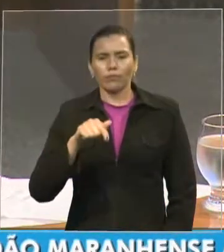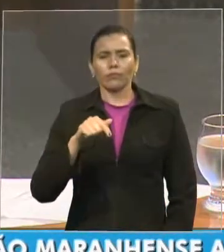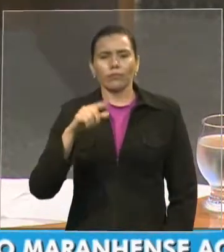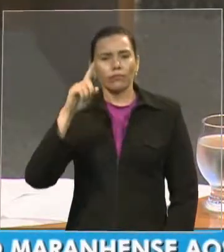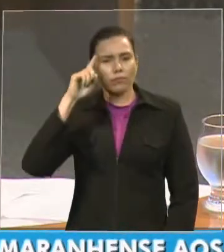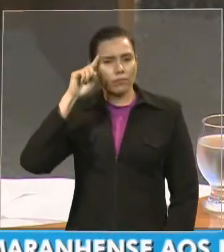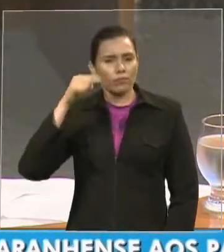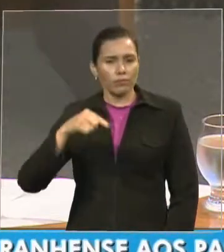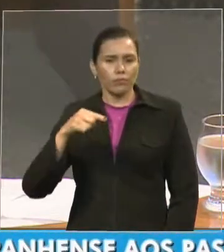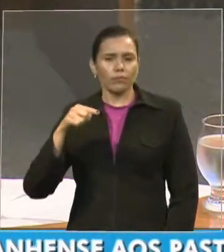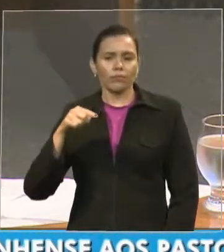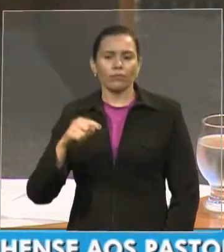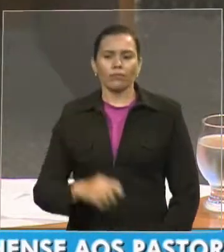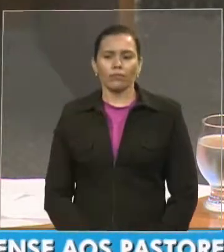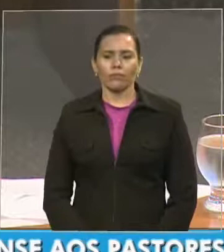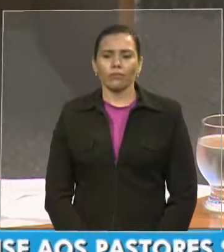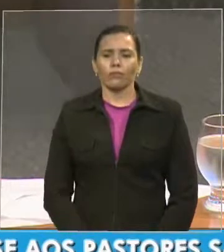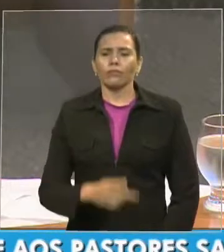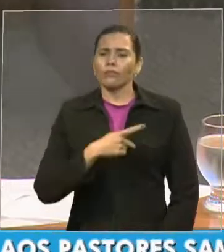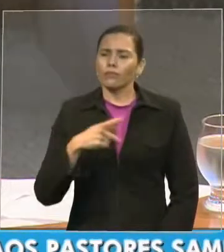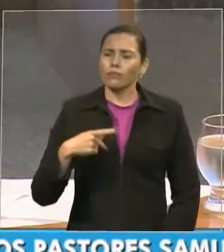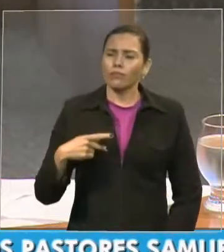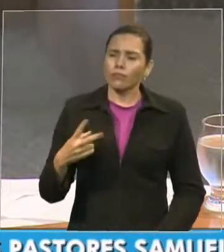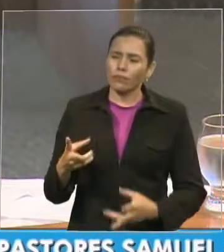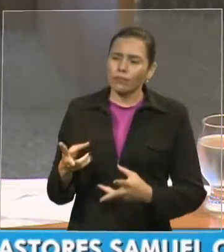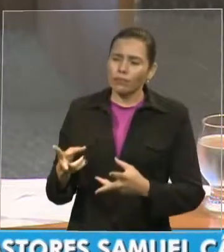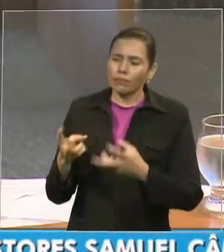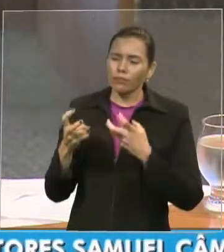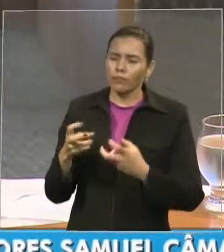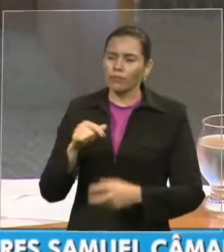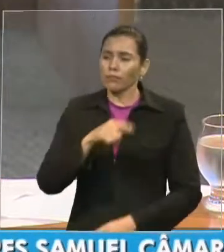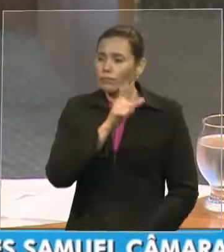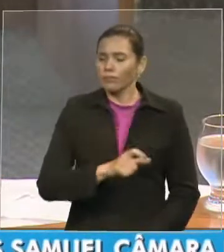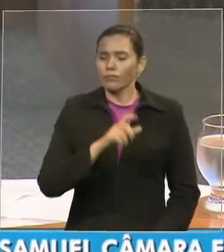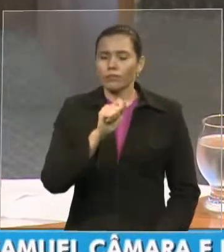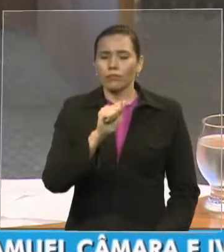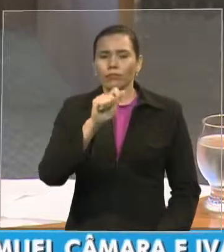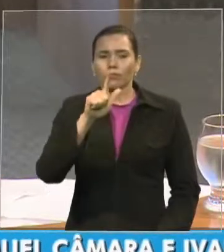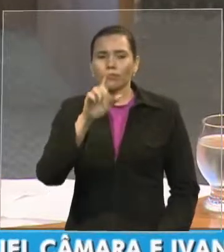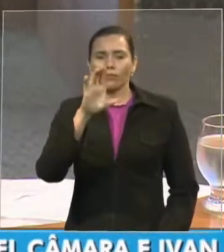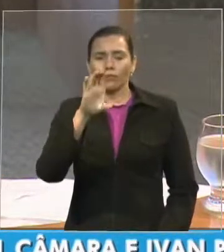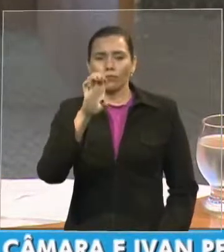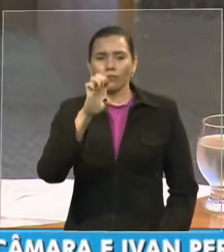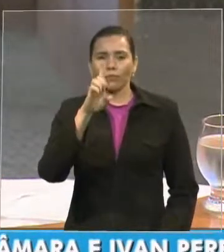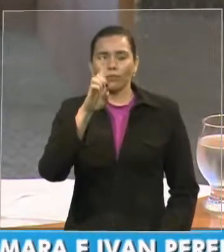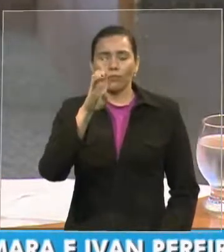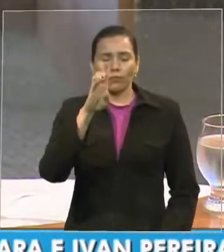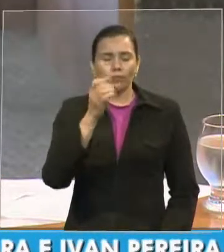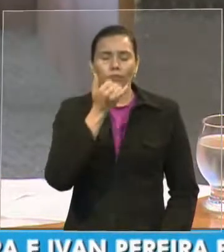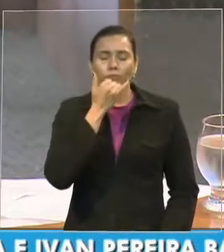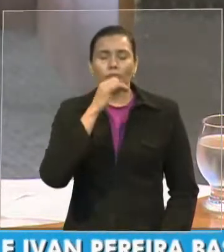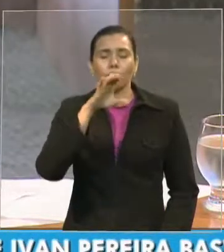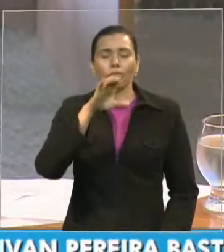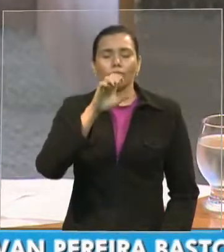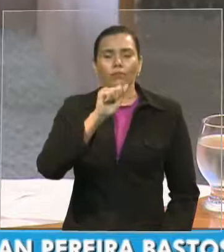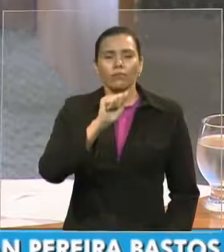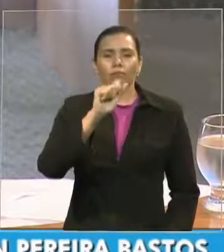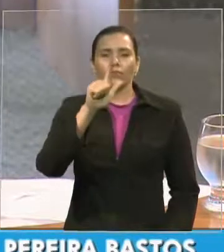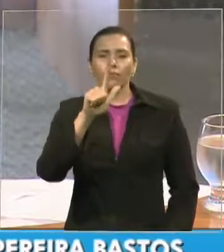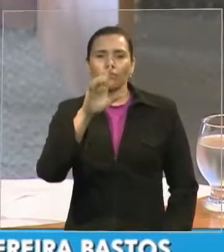Pastor Acebídez viu, no jovem, um precoce chamado de Deus para o serviço eclesiástico.